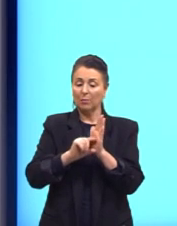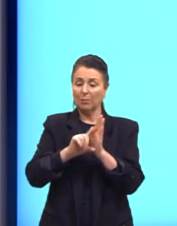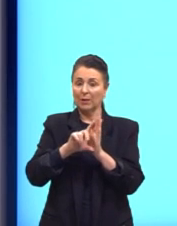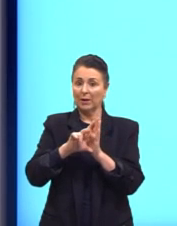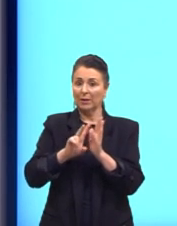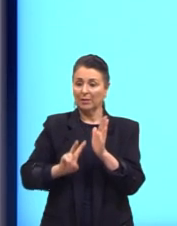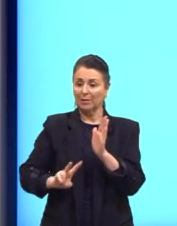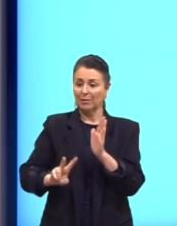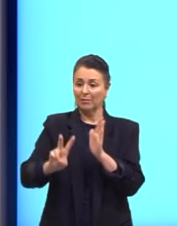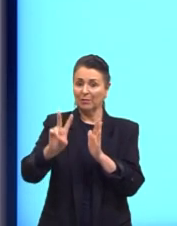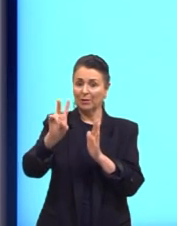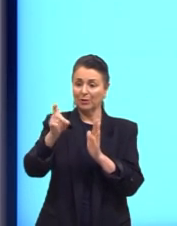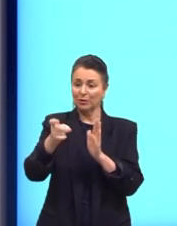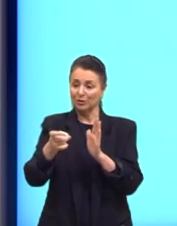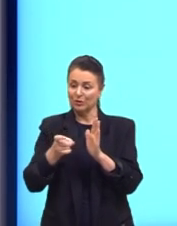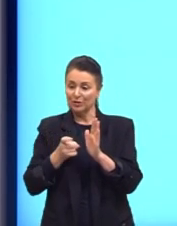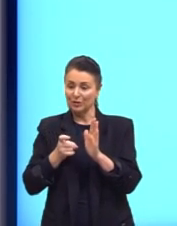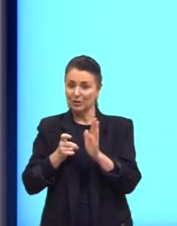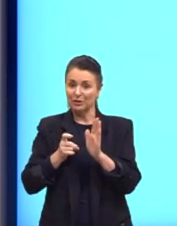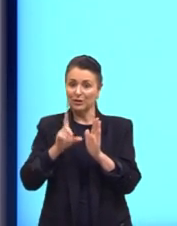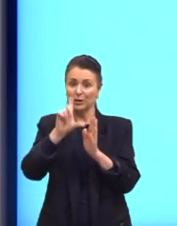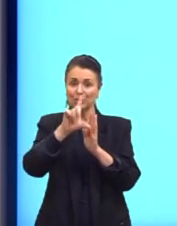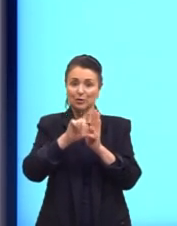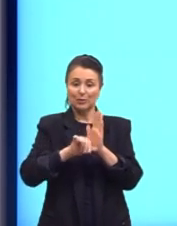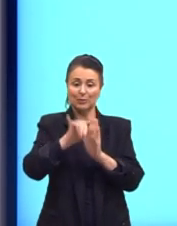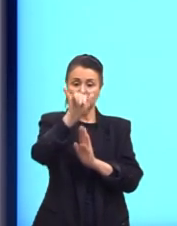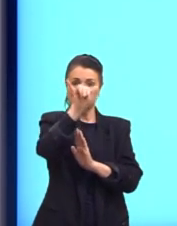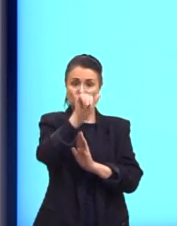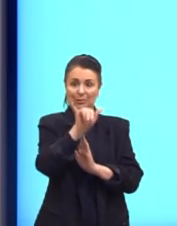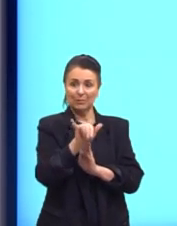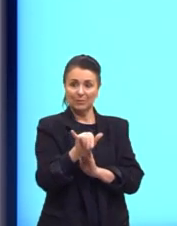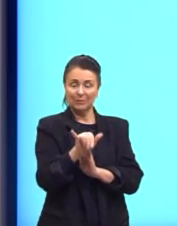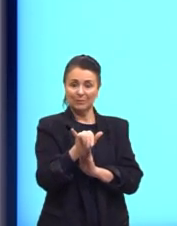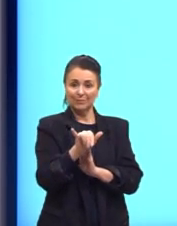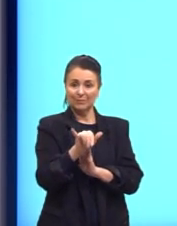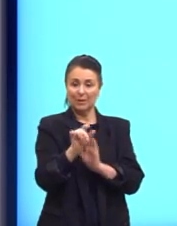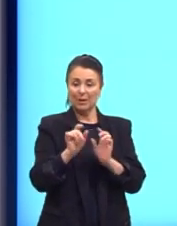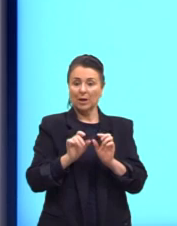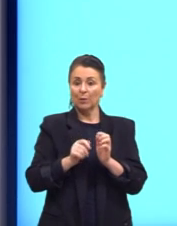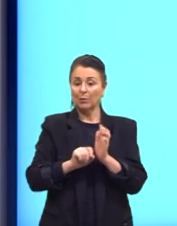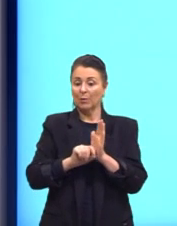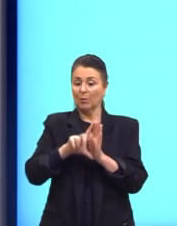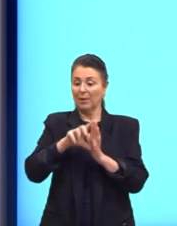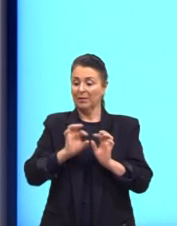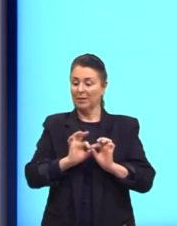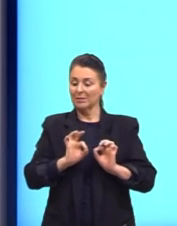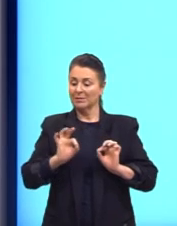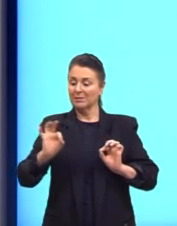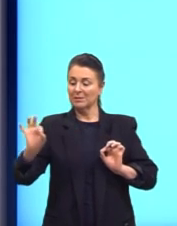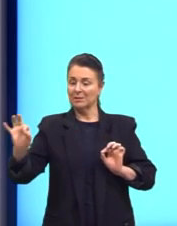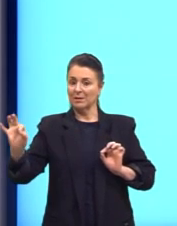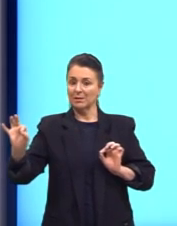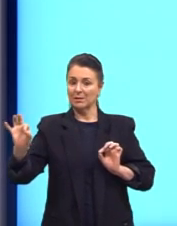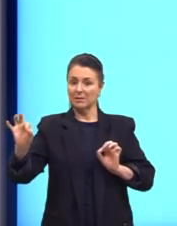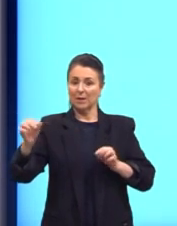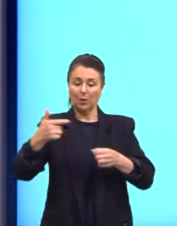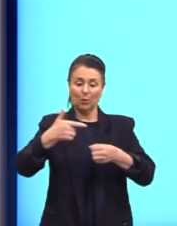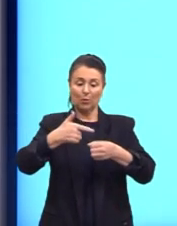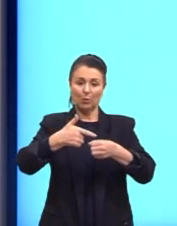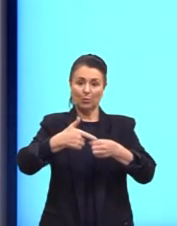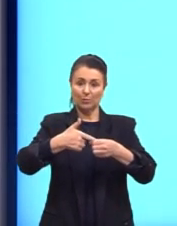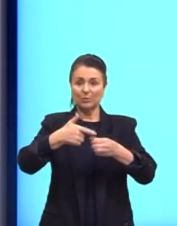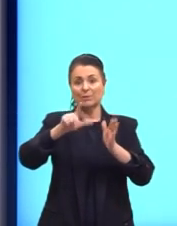X, nós diminuímos o valor de Y, né? Ou, conforme aumenta a distância percorrida, o combustível no tanque vai